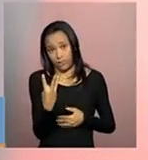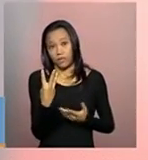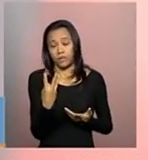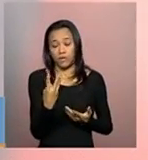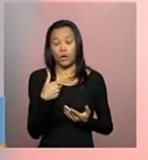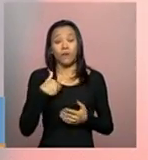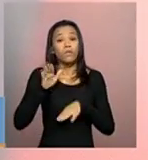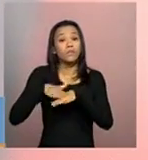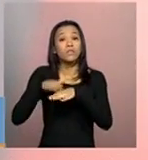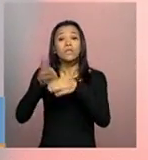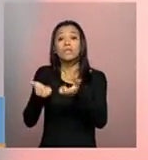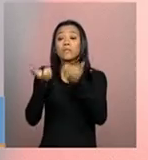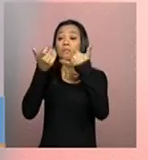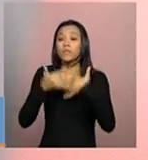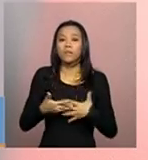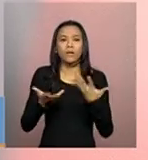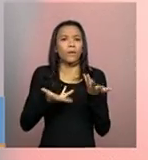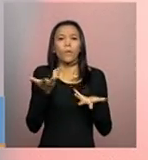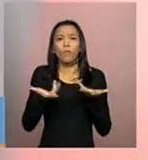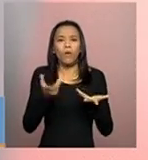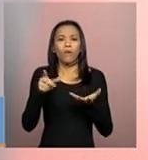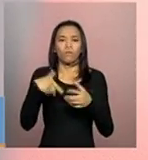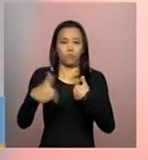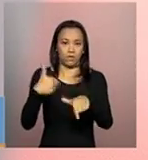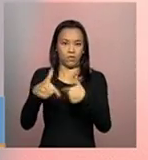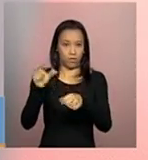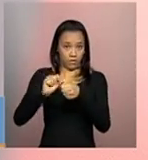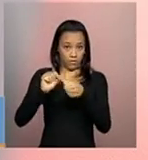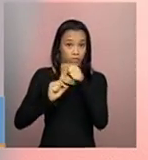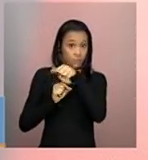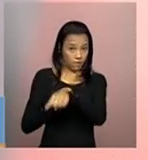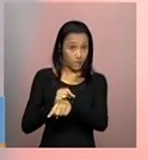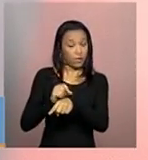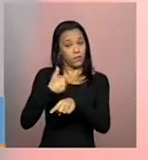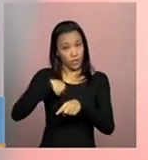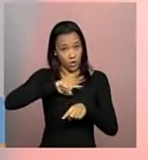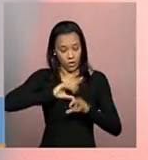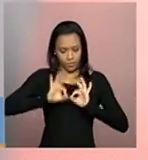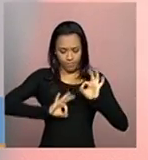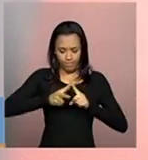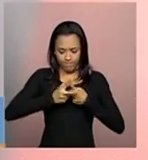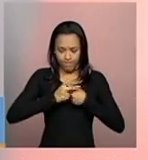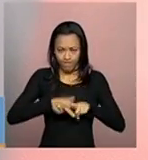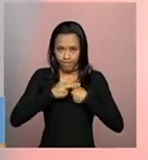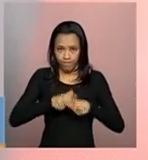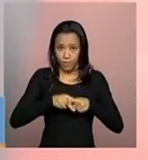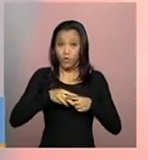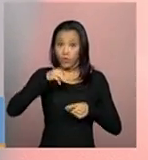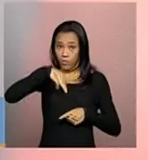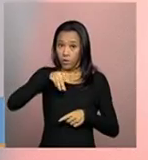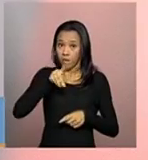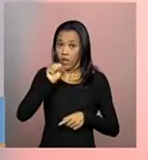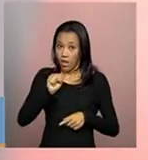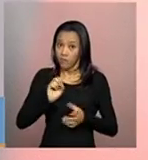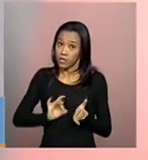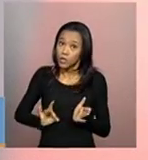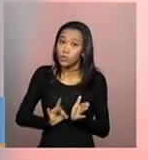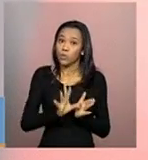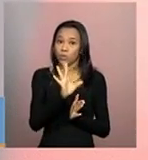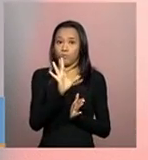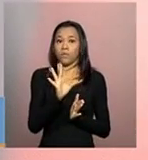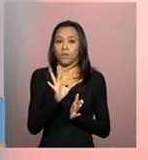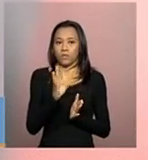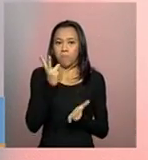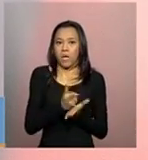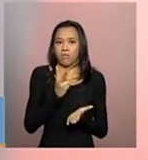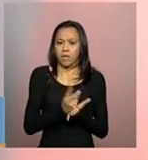exatamente qual é a oferta que você executa e a gente faz o procedimento de exclusão. A gente avalia caso a caso, por isso que